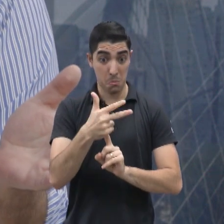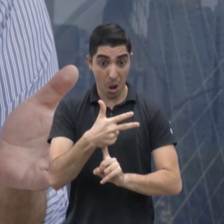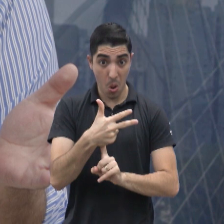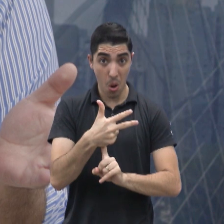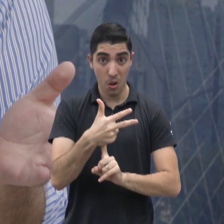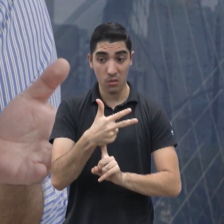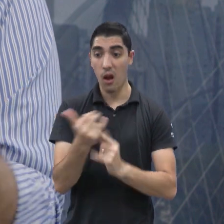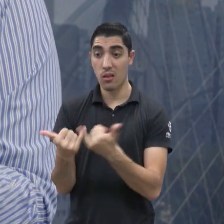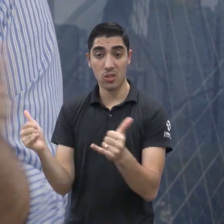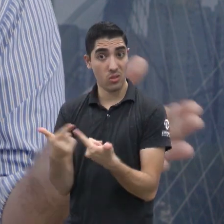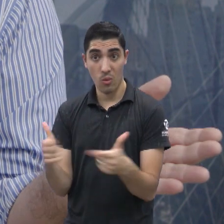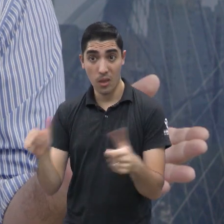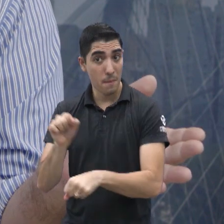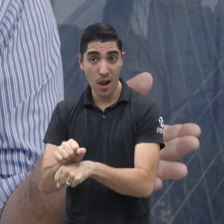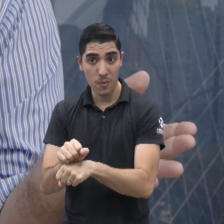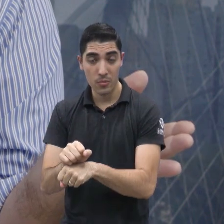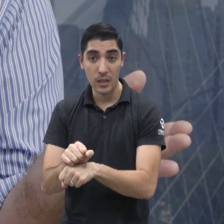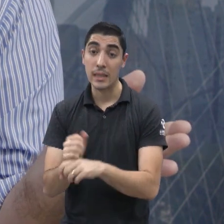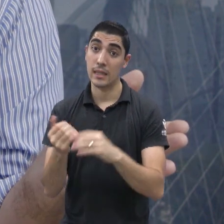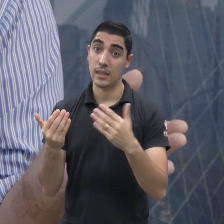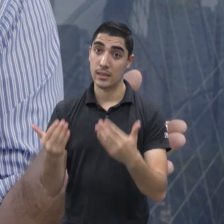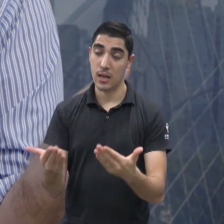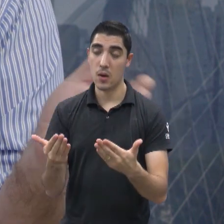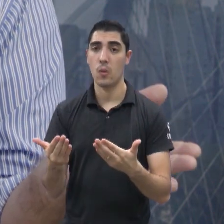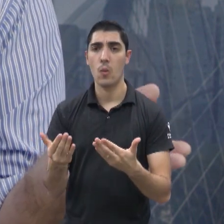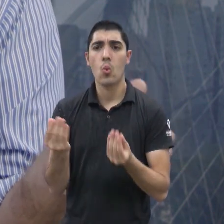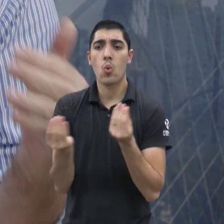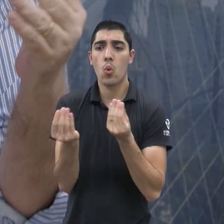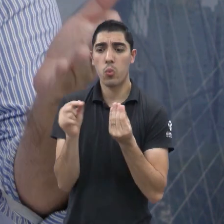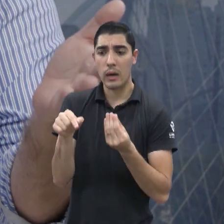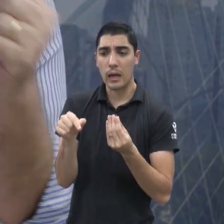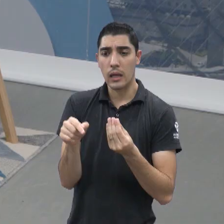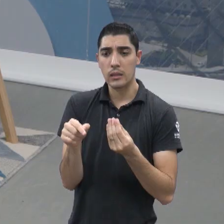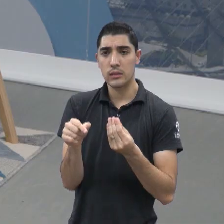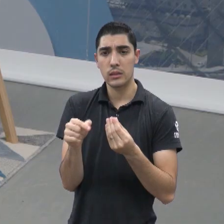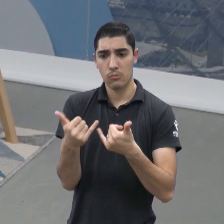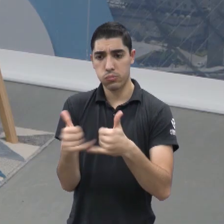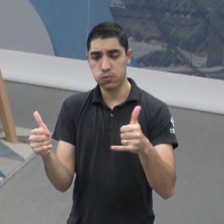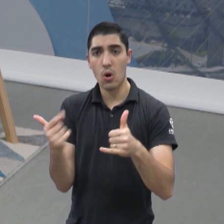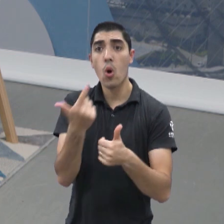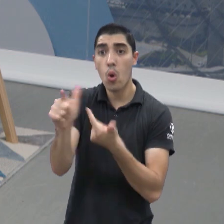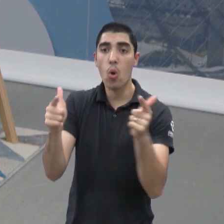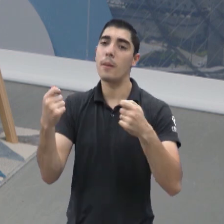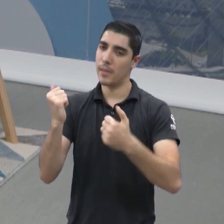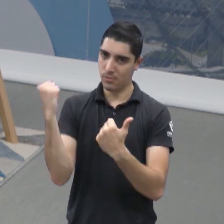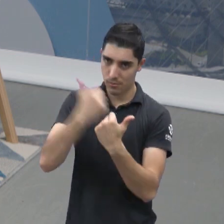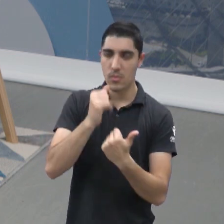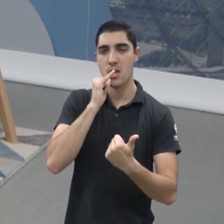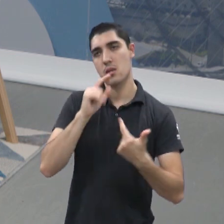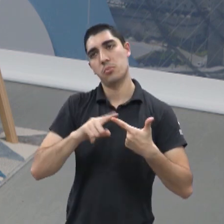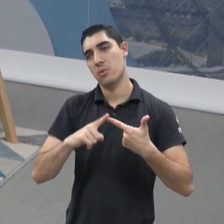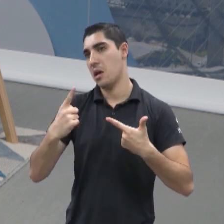essa demanda são as outras gerações. pontes. Hidrelétricas, entre outras.